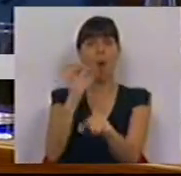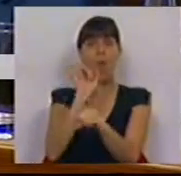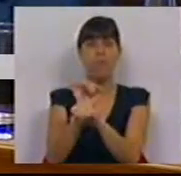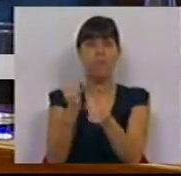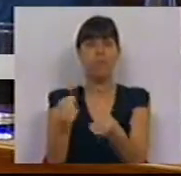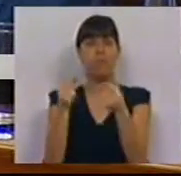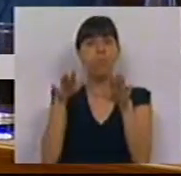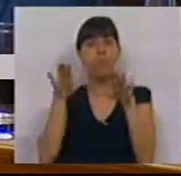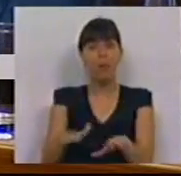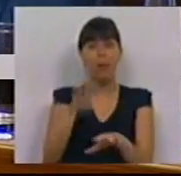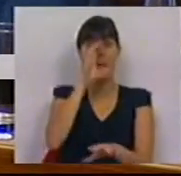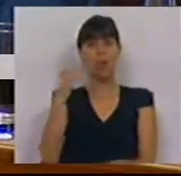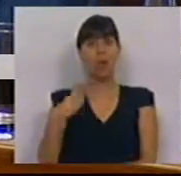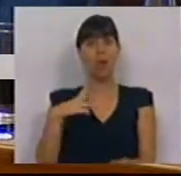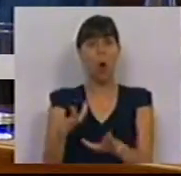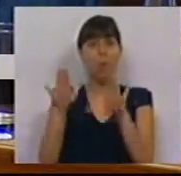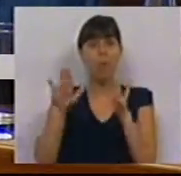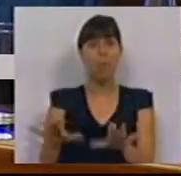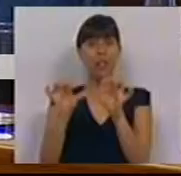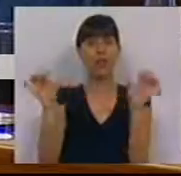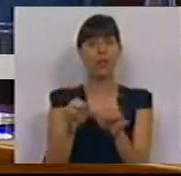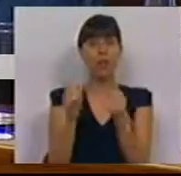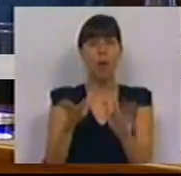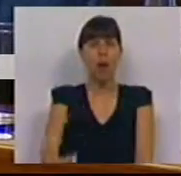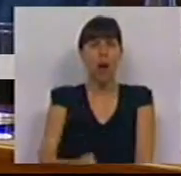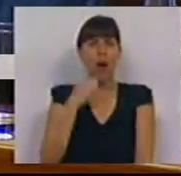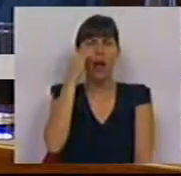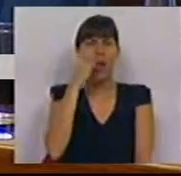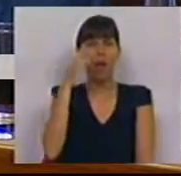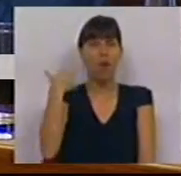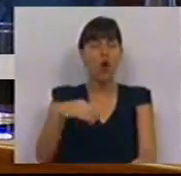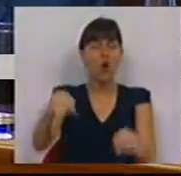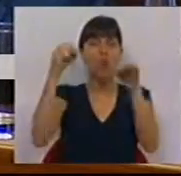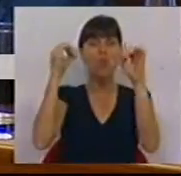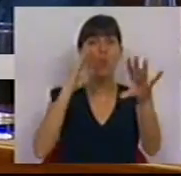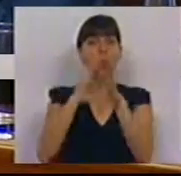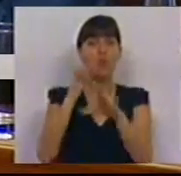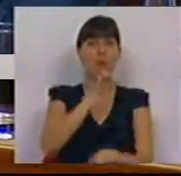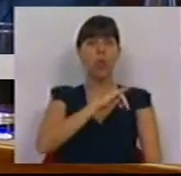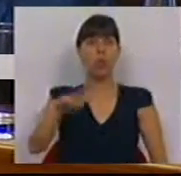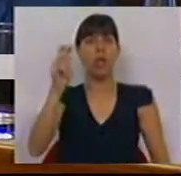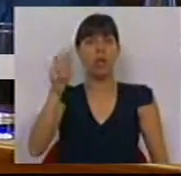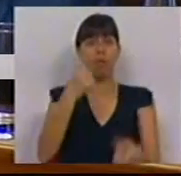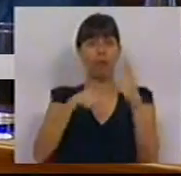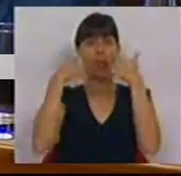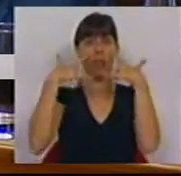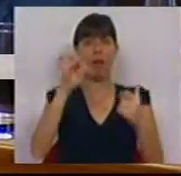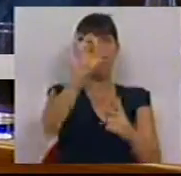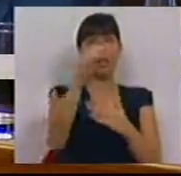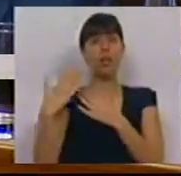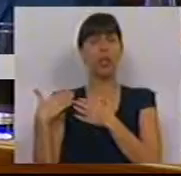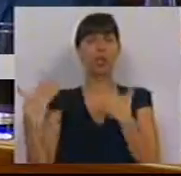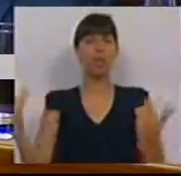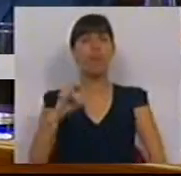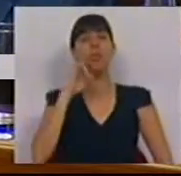e na paragem do Estado de Direito em Portugal situação gravíssima, nunca ocorrida nos últimos 200 anos é da sua responsabilidade.